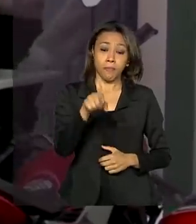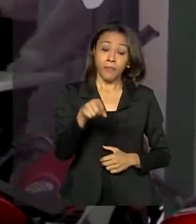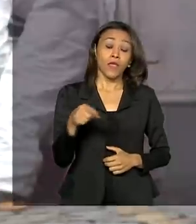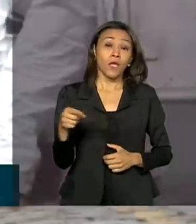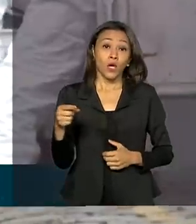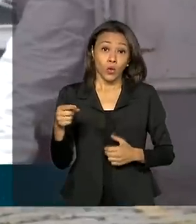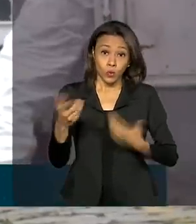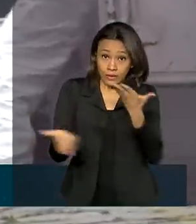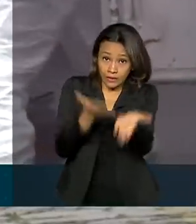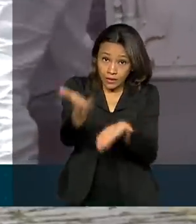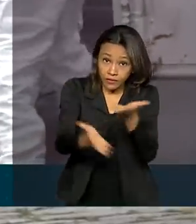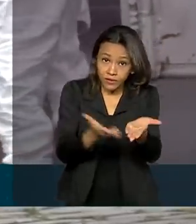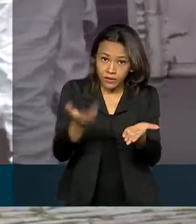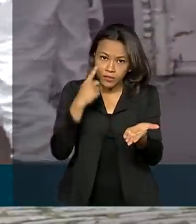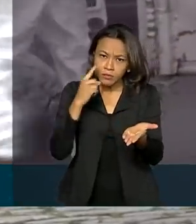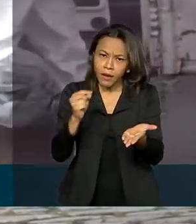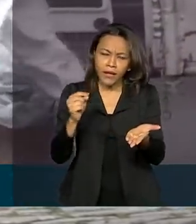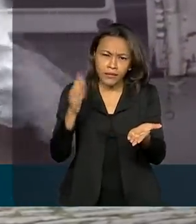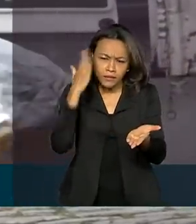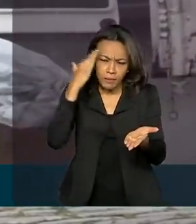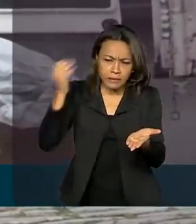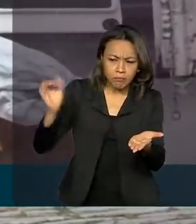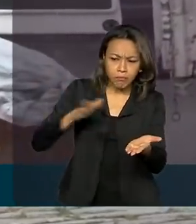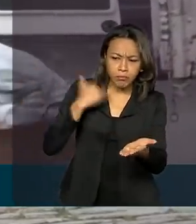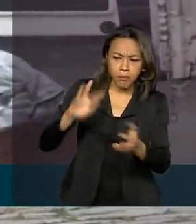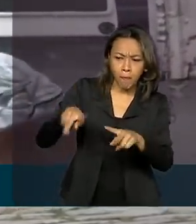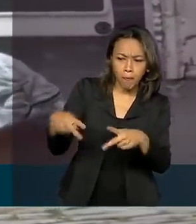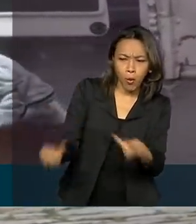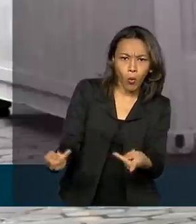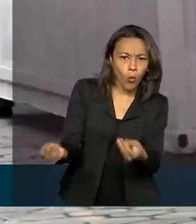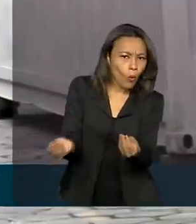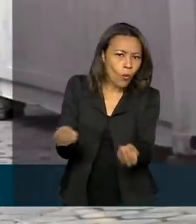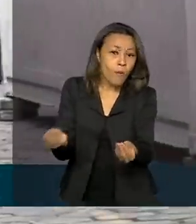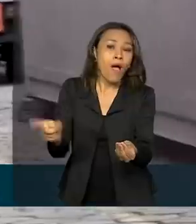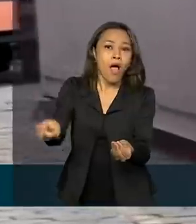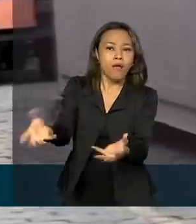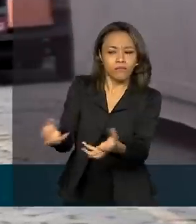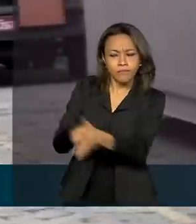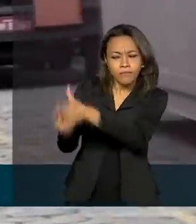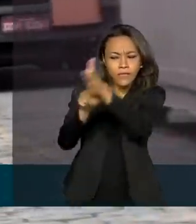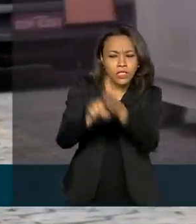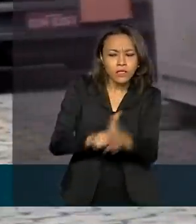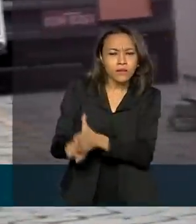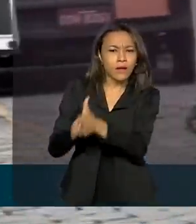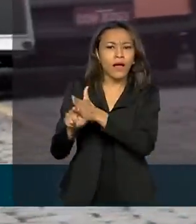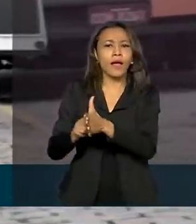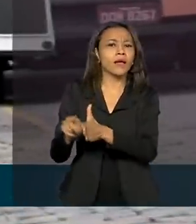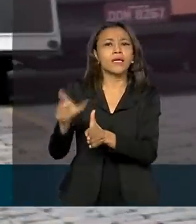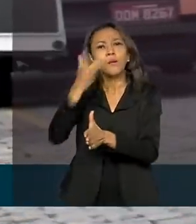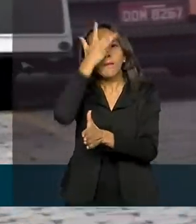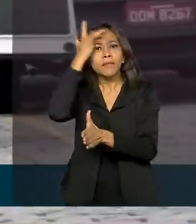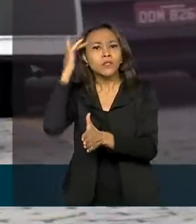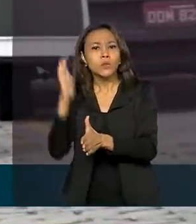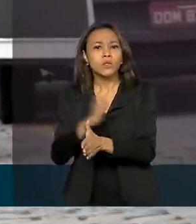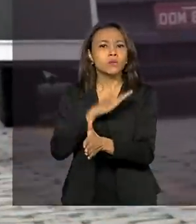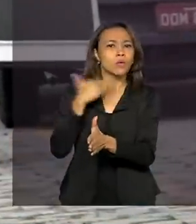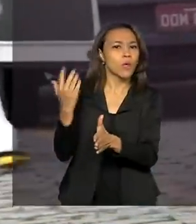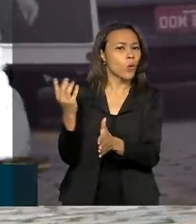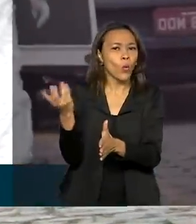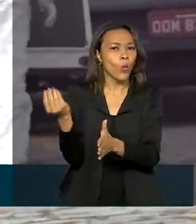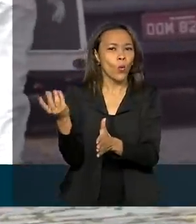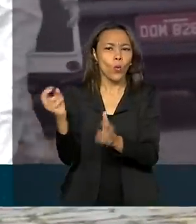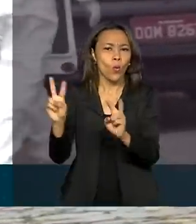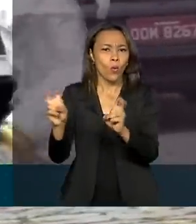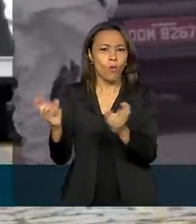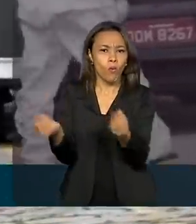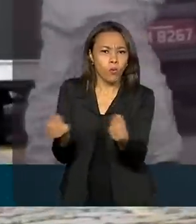de verificação de óbito são os responsáveis por investigar e esclarecer a causa da morte de uma pessoa. Os dados também